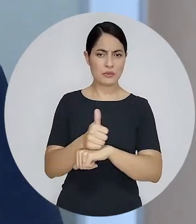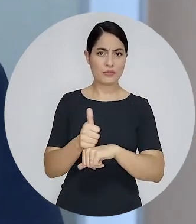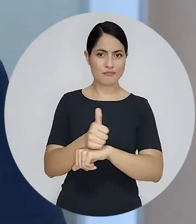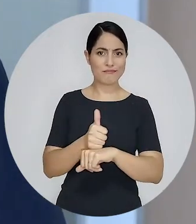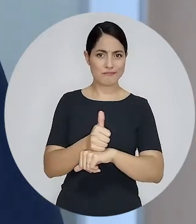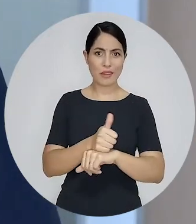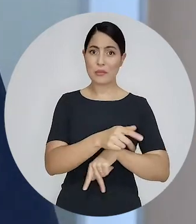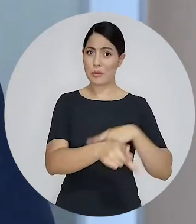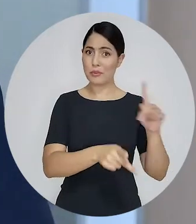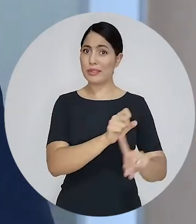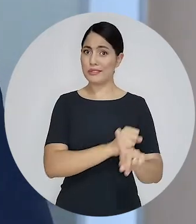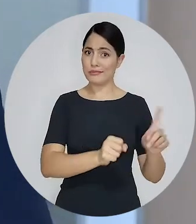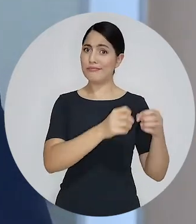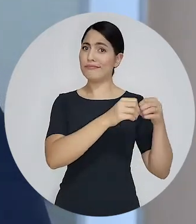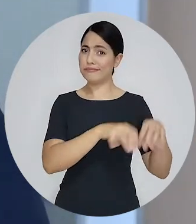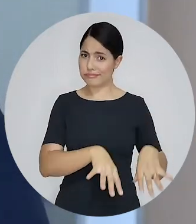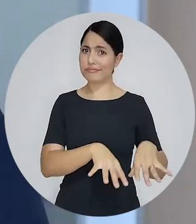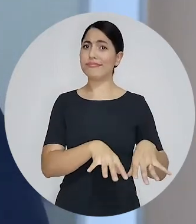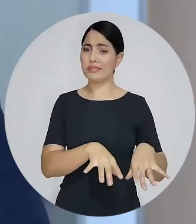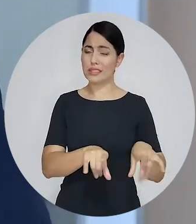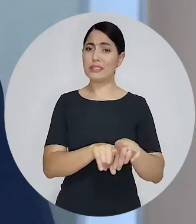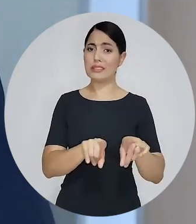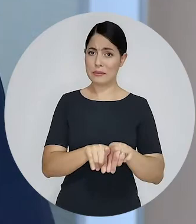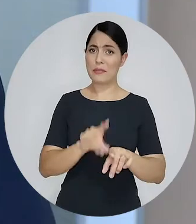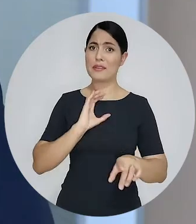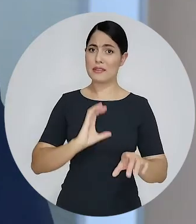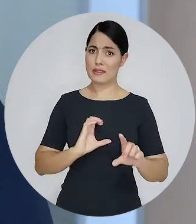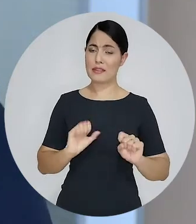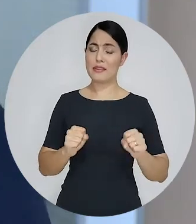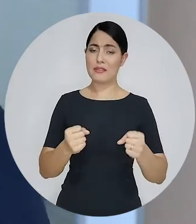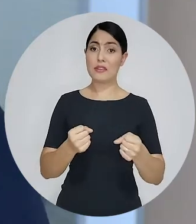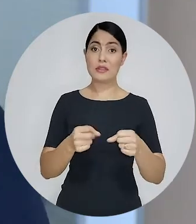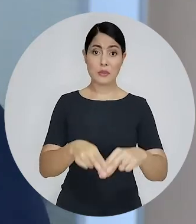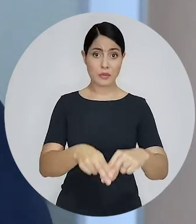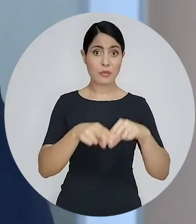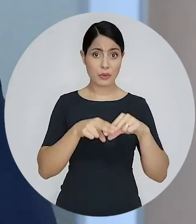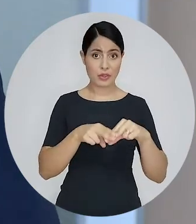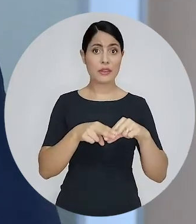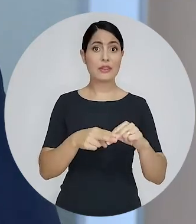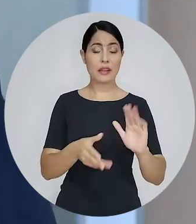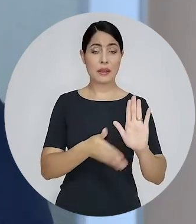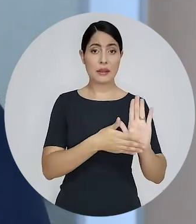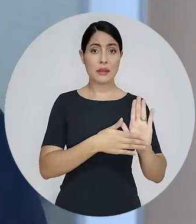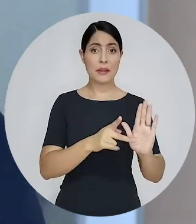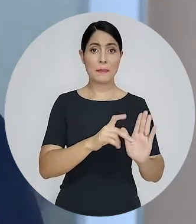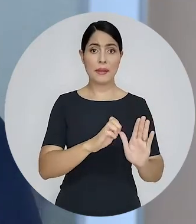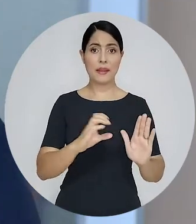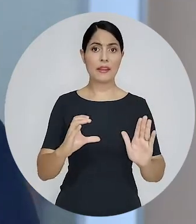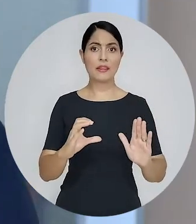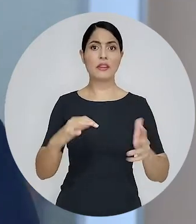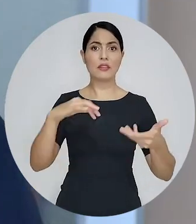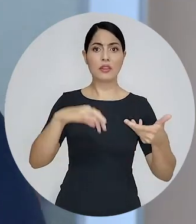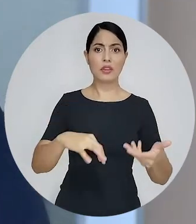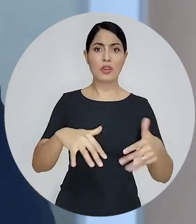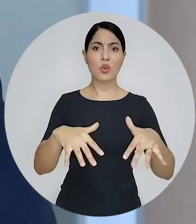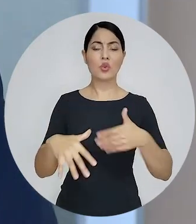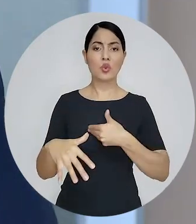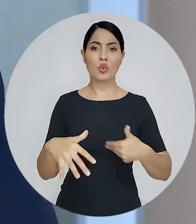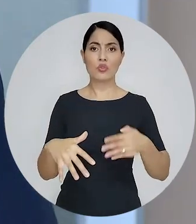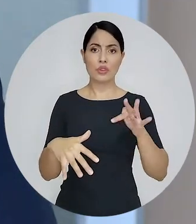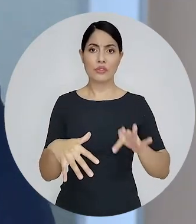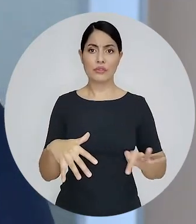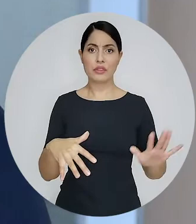profissionais e trazia perdas para a sociedade e para a defesa da cidadania. A PEC chegou ao fim no Congresso Nacional